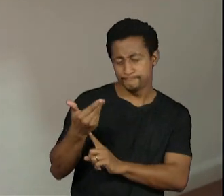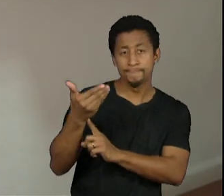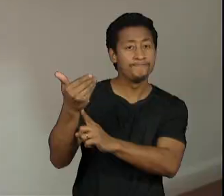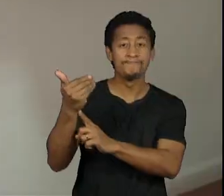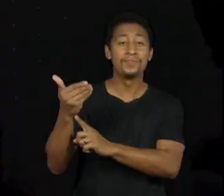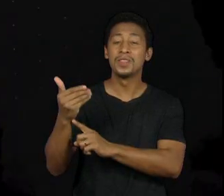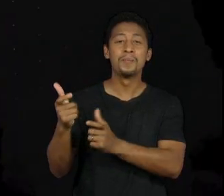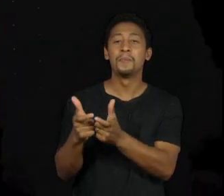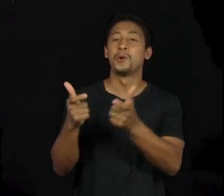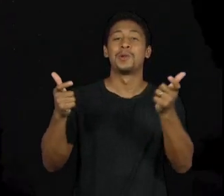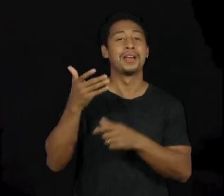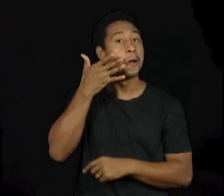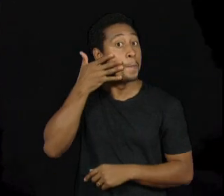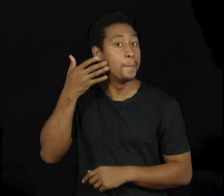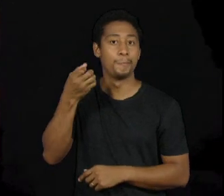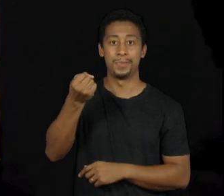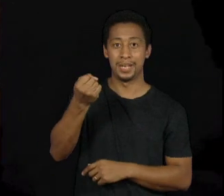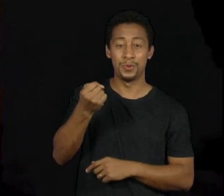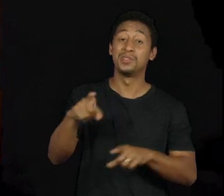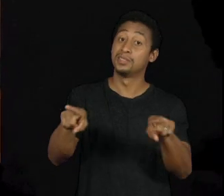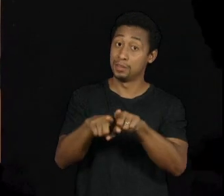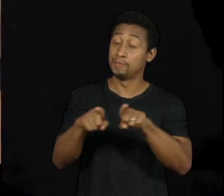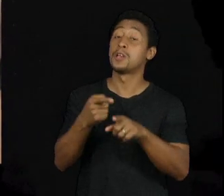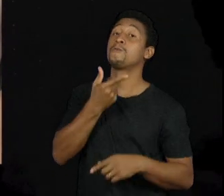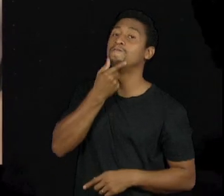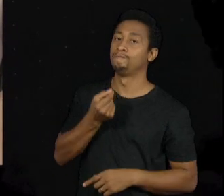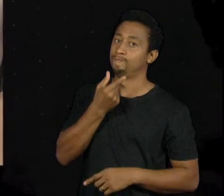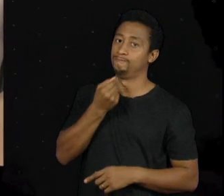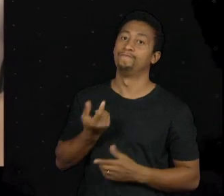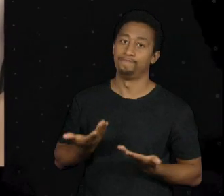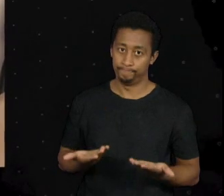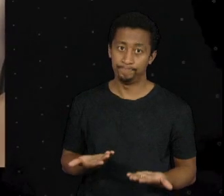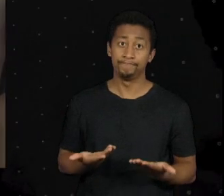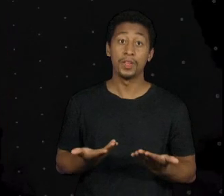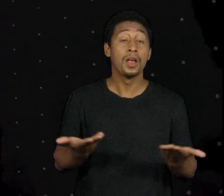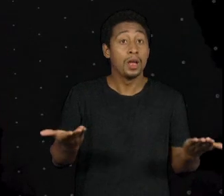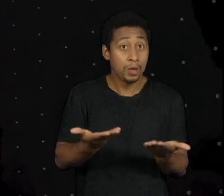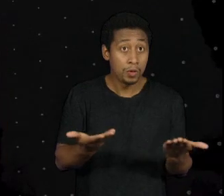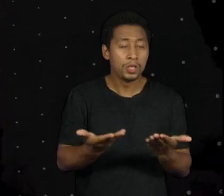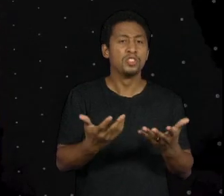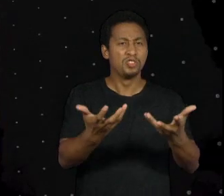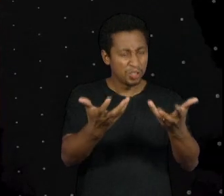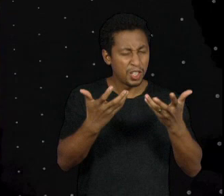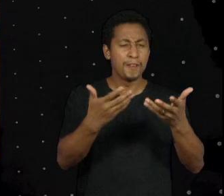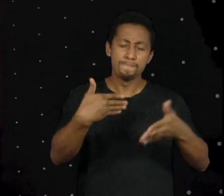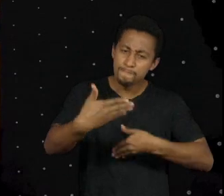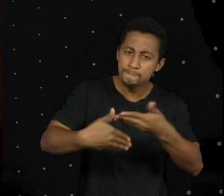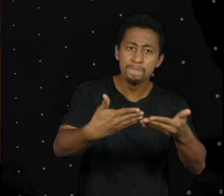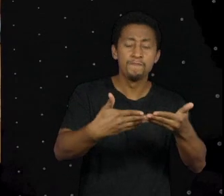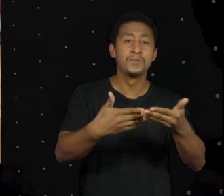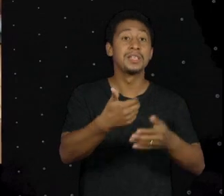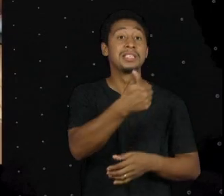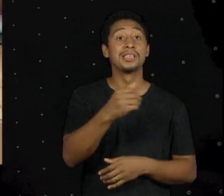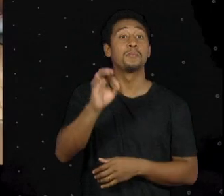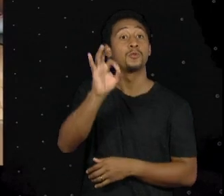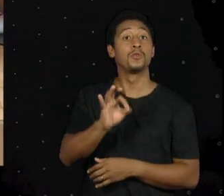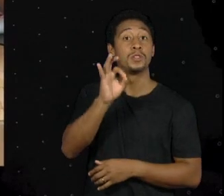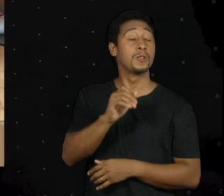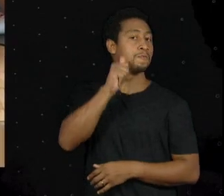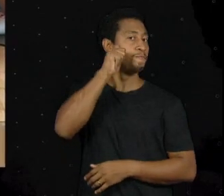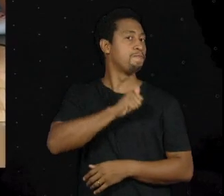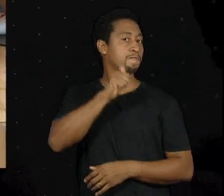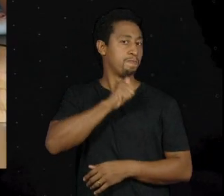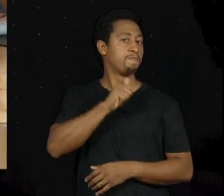masculino tanto é que a Oliver ainda mantém um propósito de ser uma agência 100% feminina para falar de